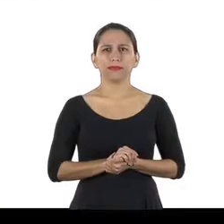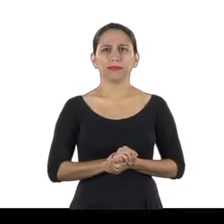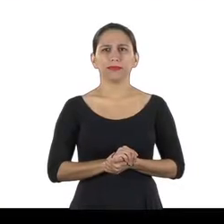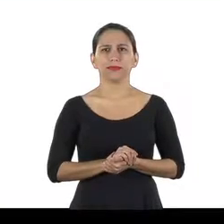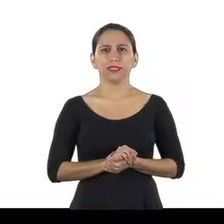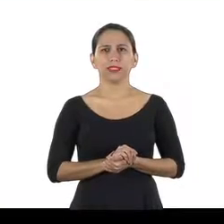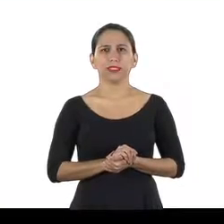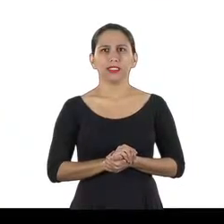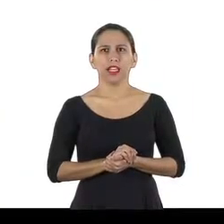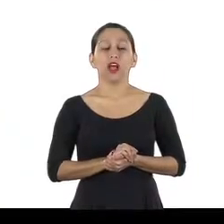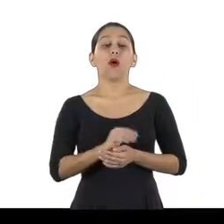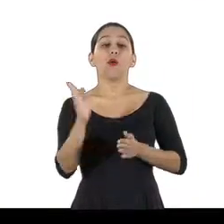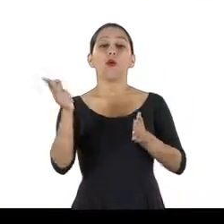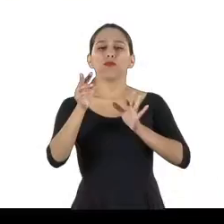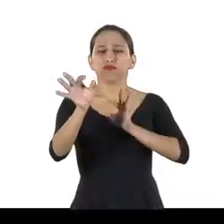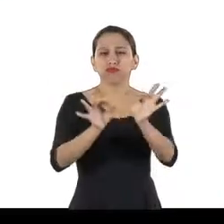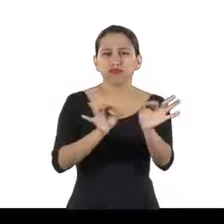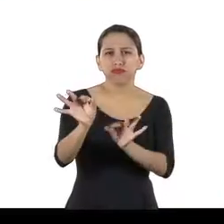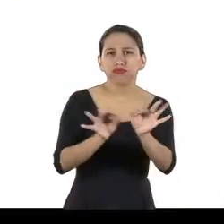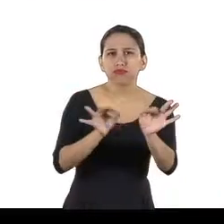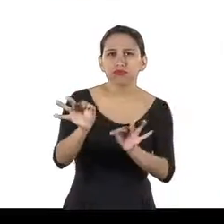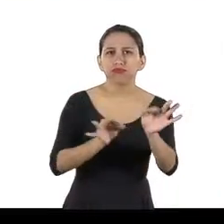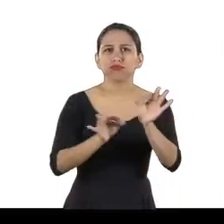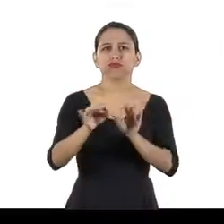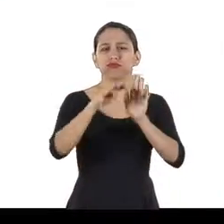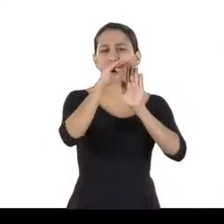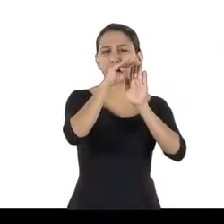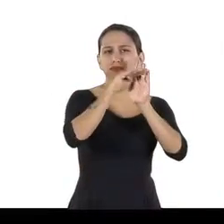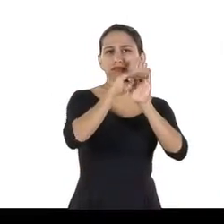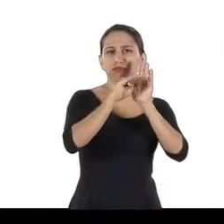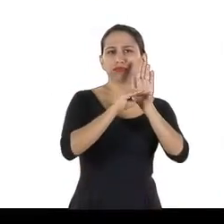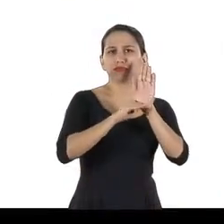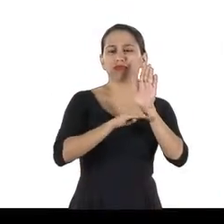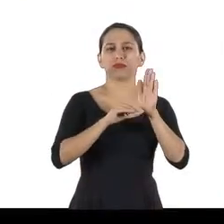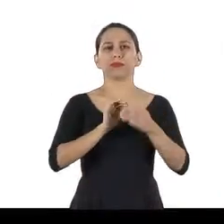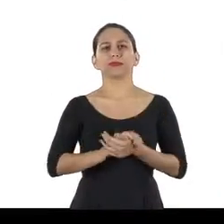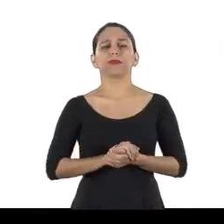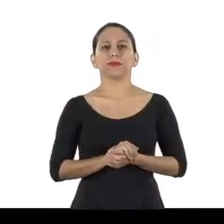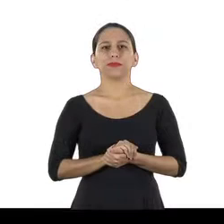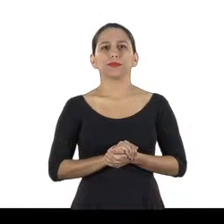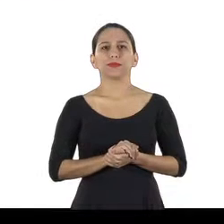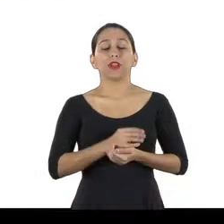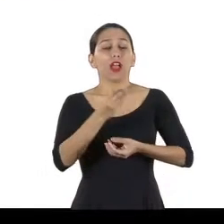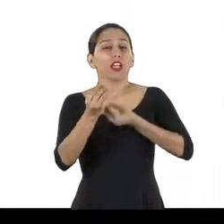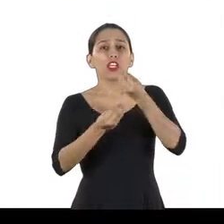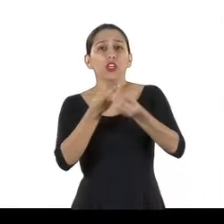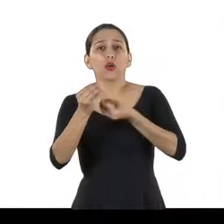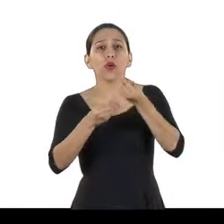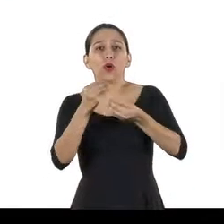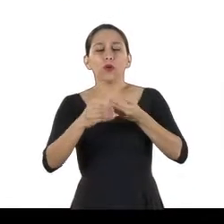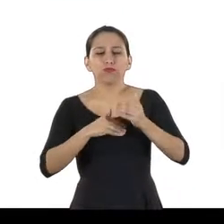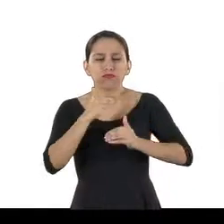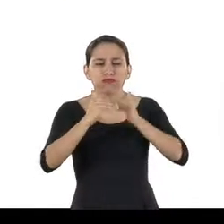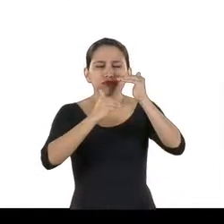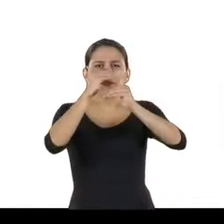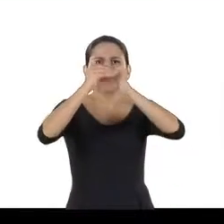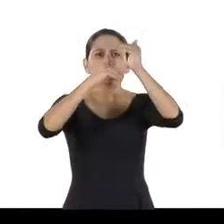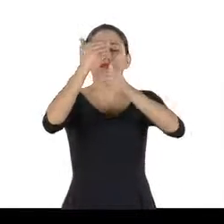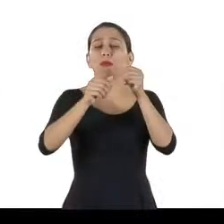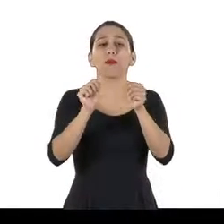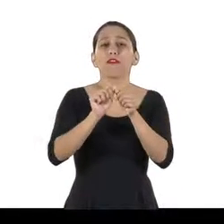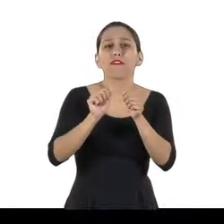O planejamento do programa E como ajudar a implementar uma gestão bem-sucedida.